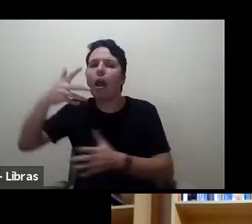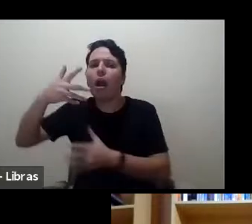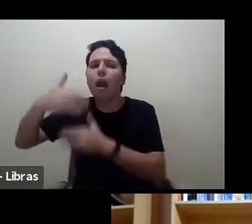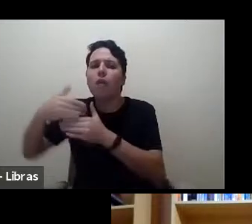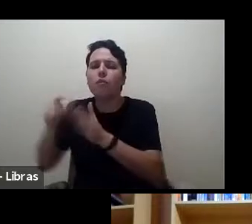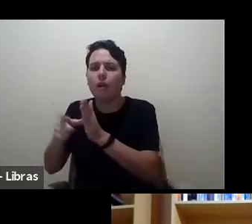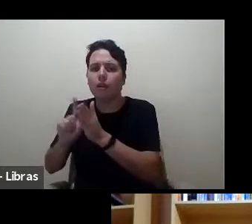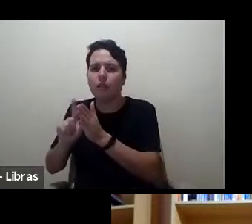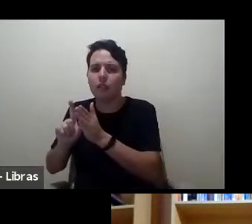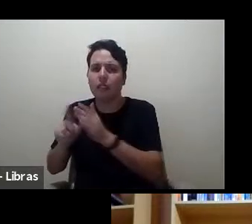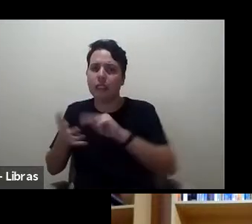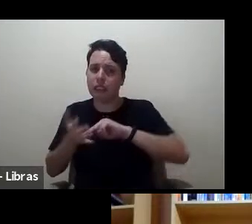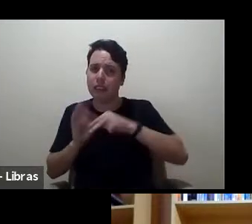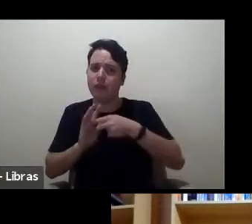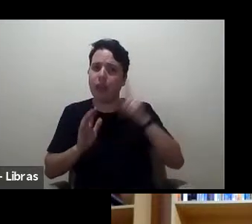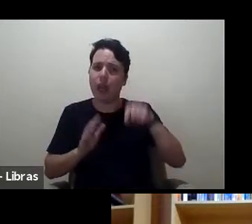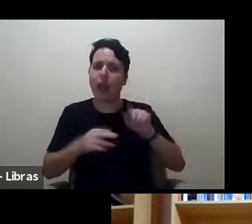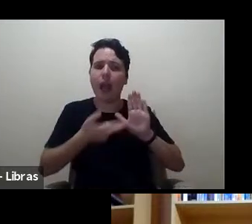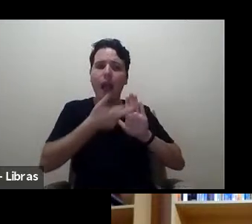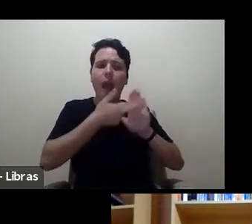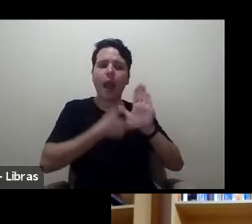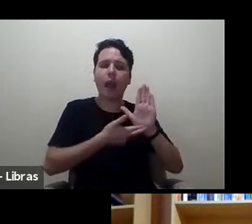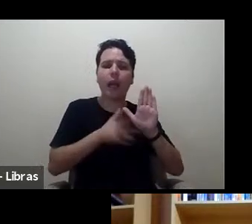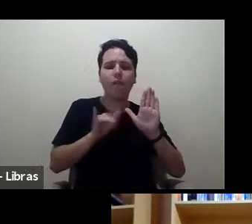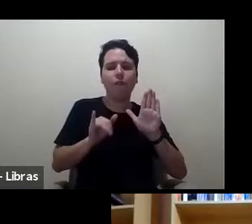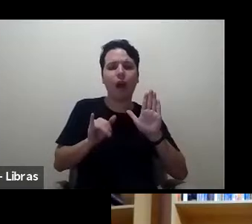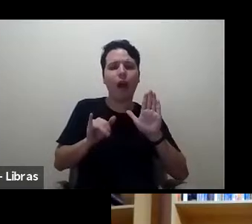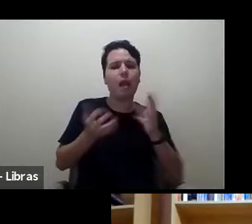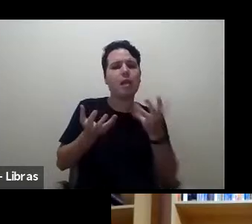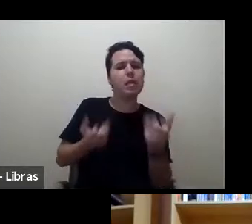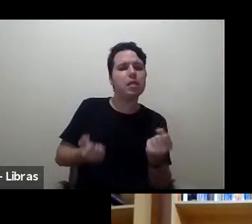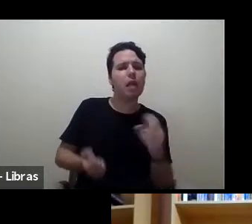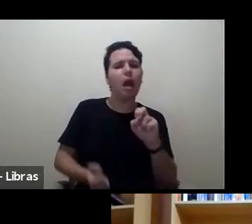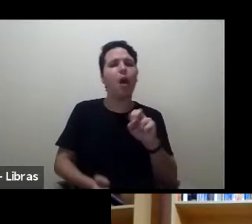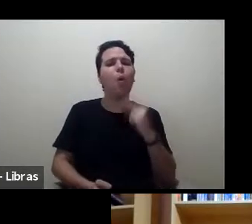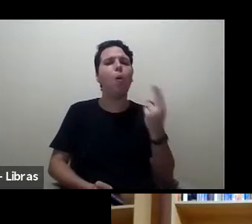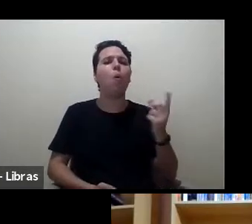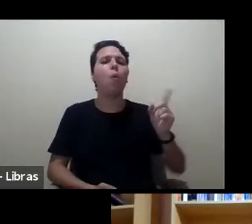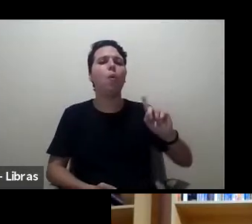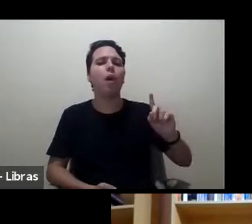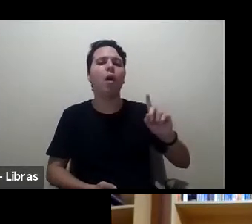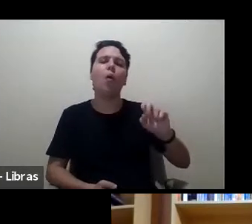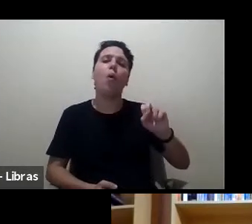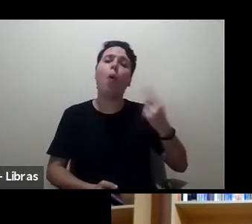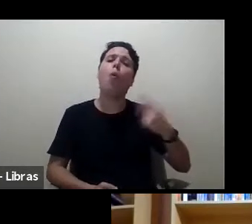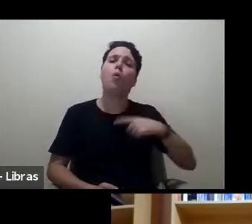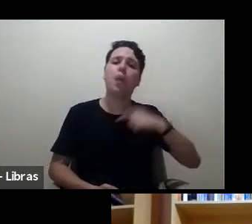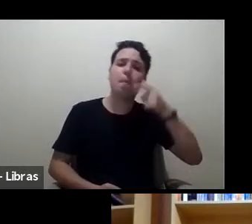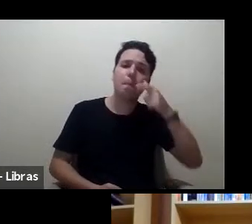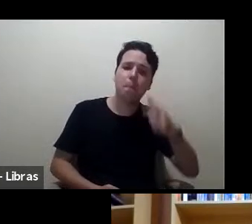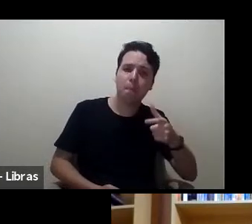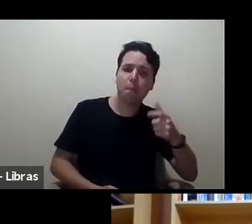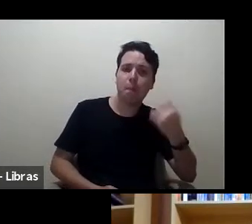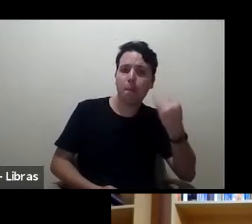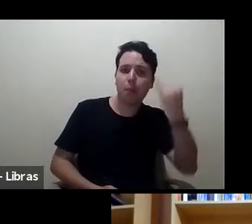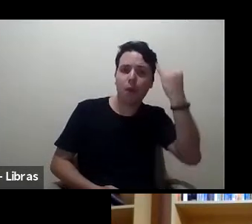de seleção a ser levado em consideração ou isso não tem importância? De outro lado,